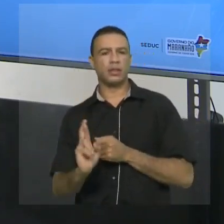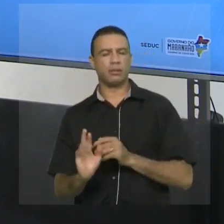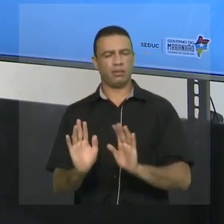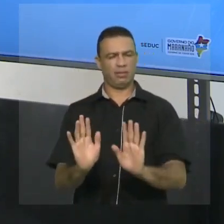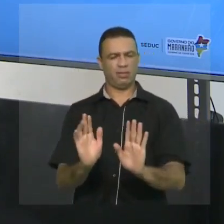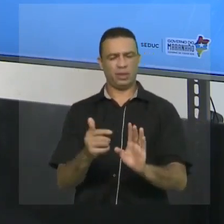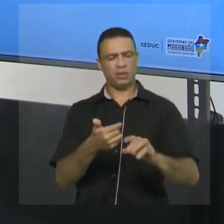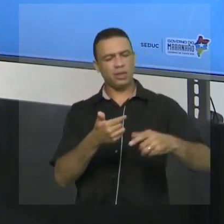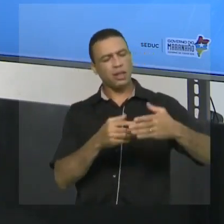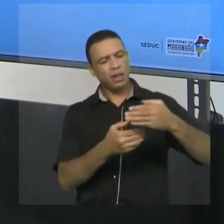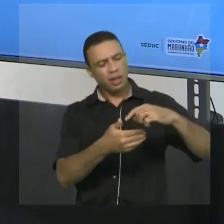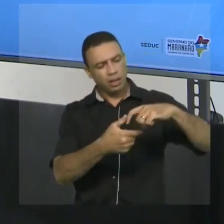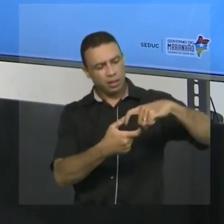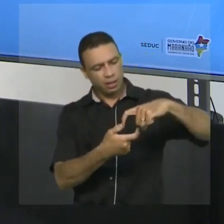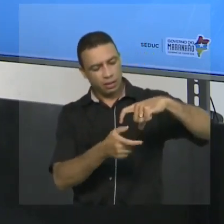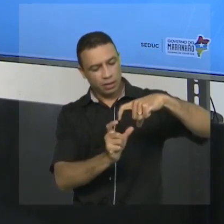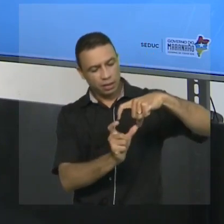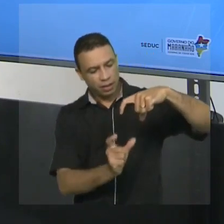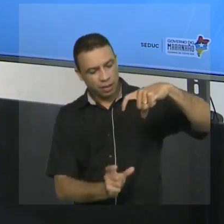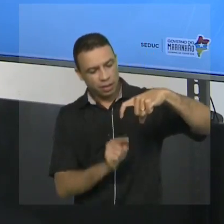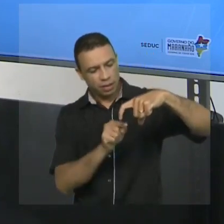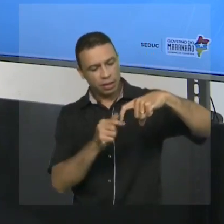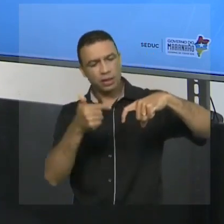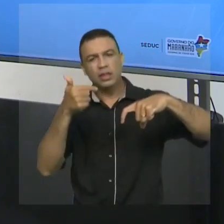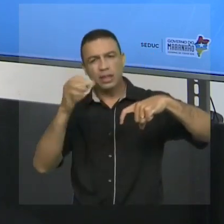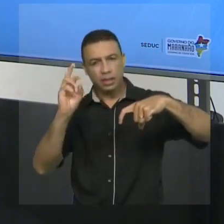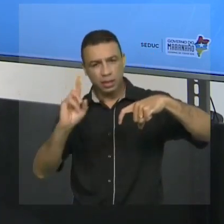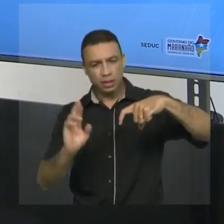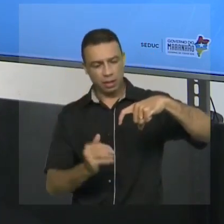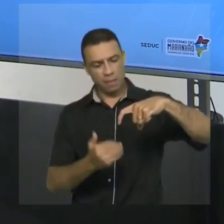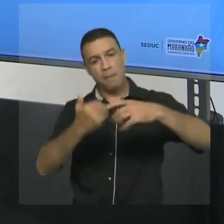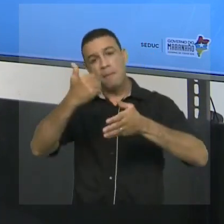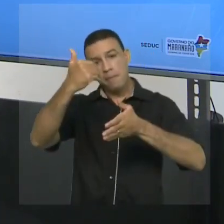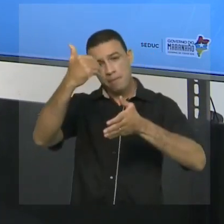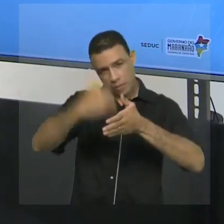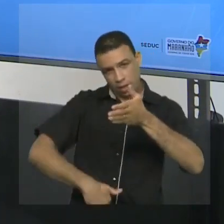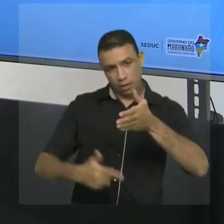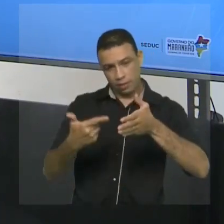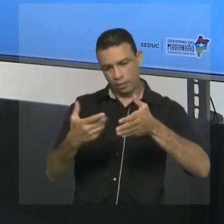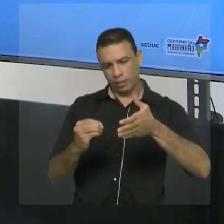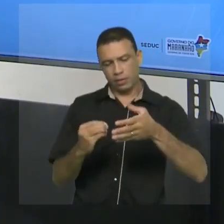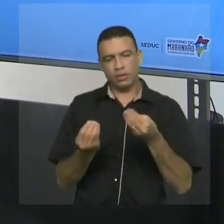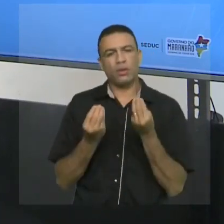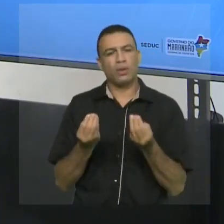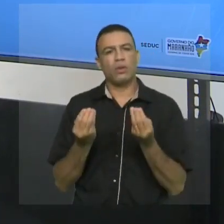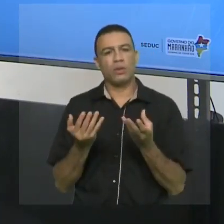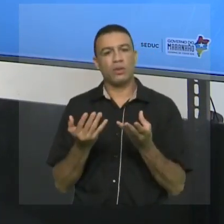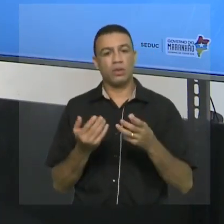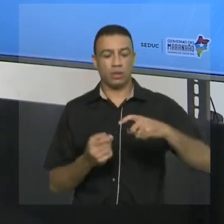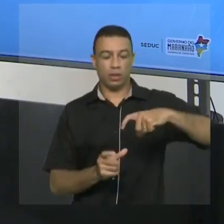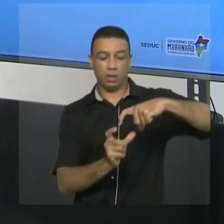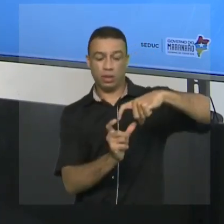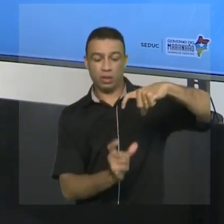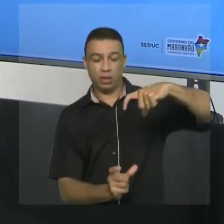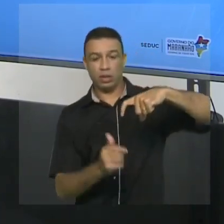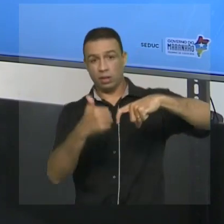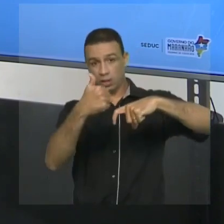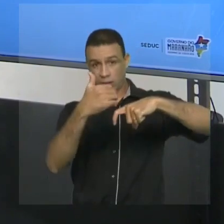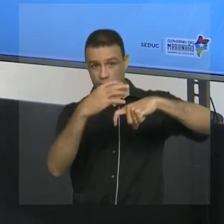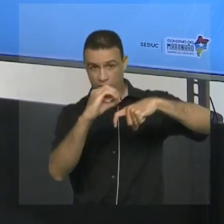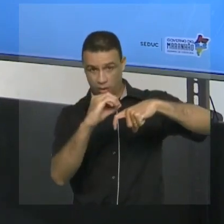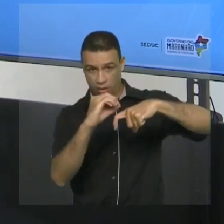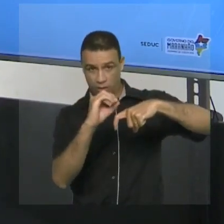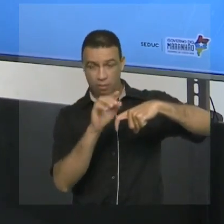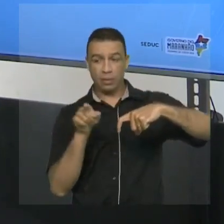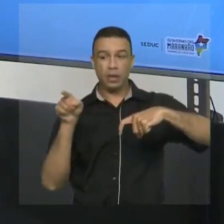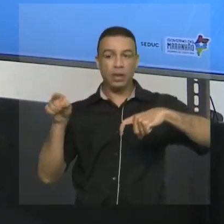R$10, como é que eu posso tirar R$20? Ora, fácil. Eu tiro os meus R$10 e tiro mais R$10 do banco,